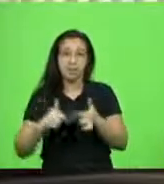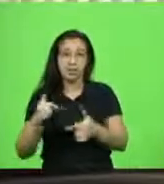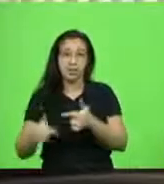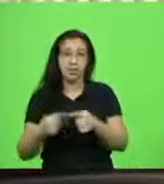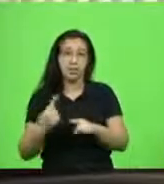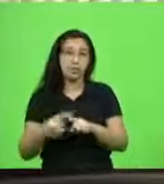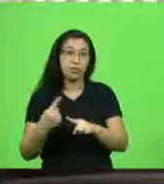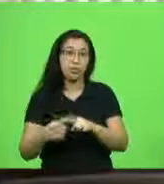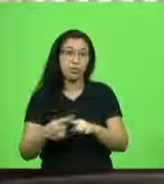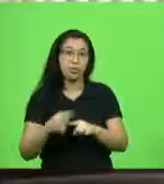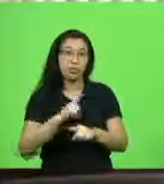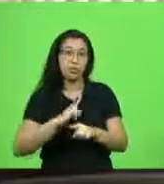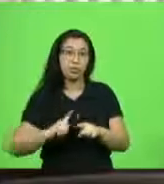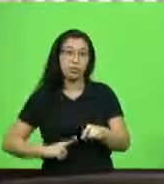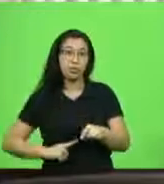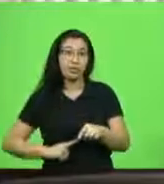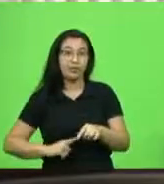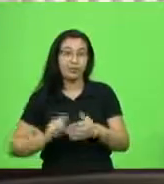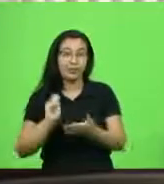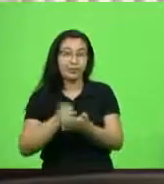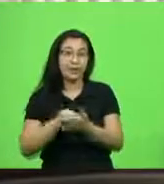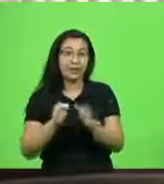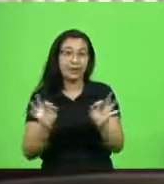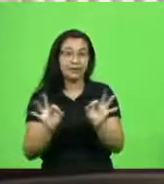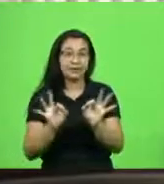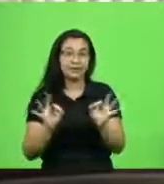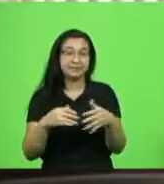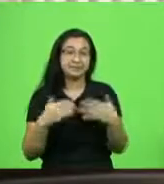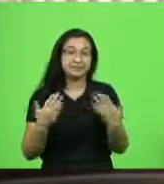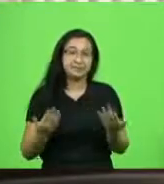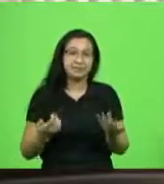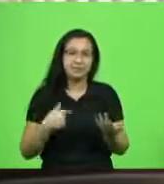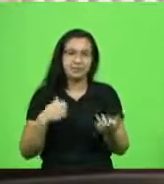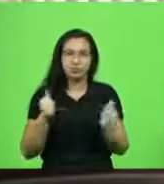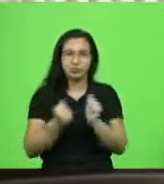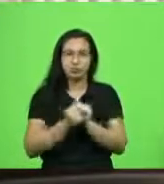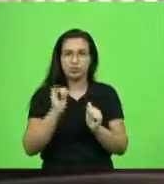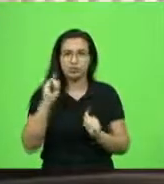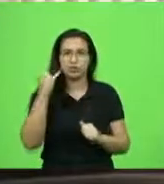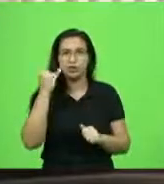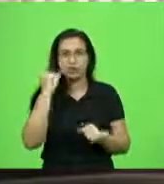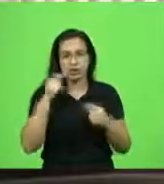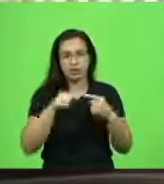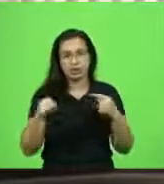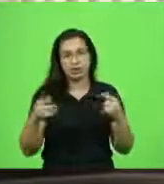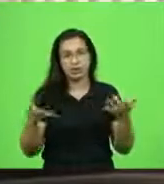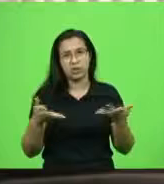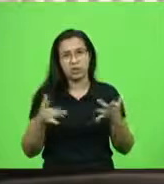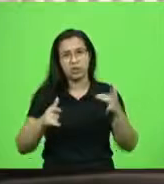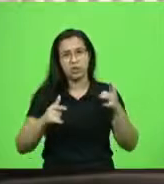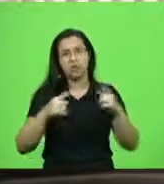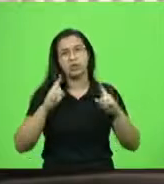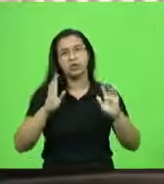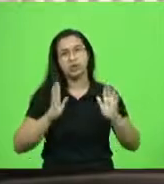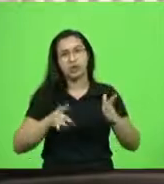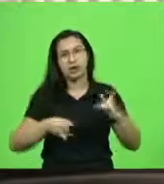não paga. Eu sei que eu e o deputado Gessé, essa semana, já discutimos sobre esse assunto.